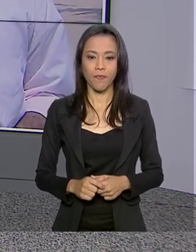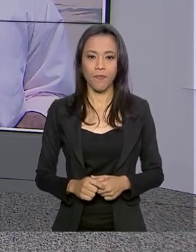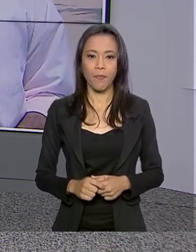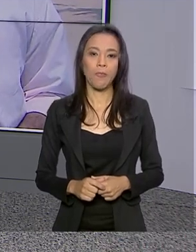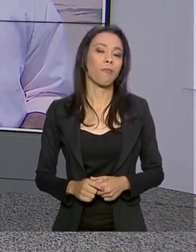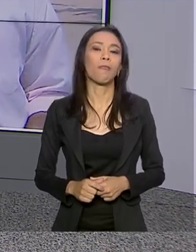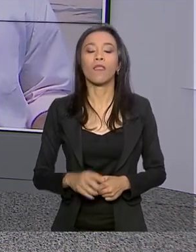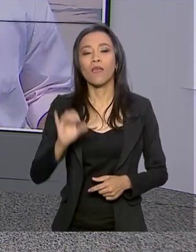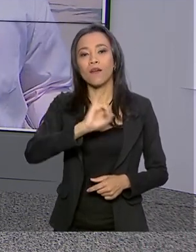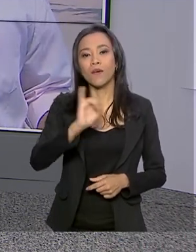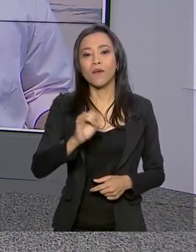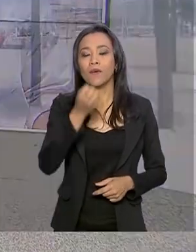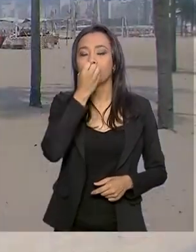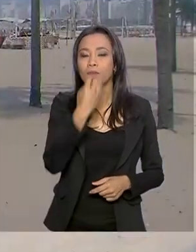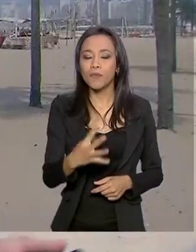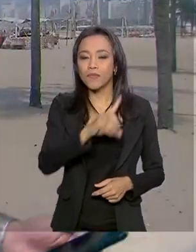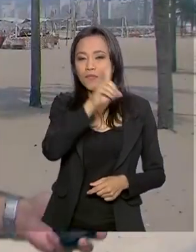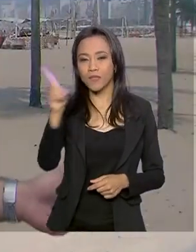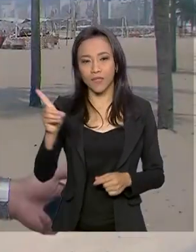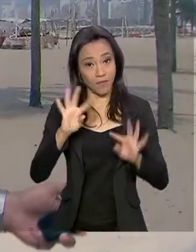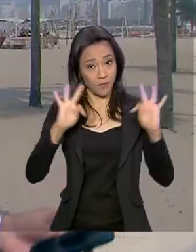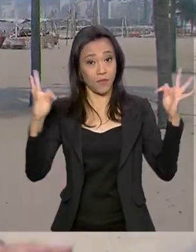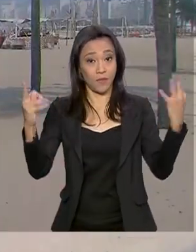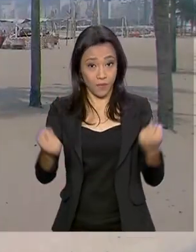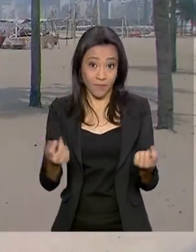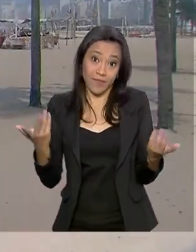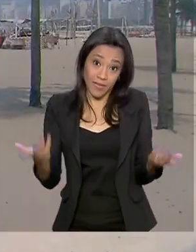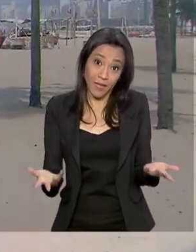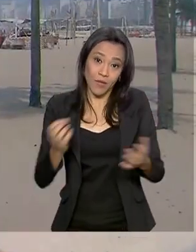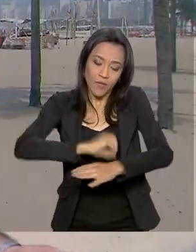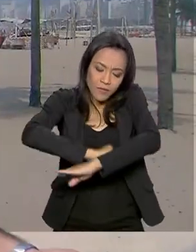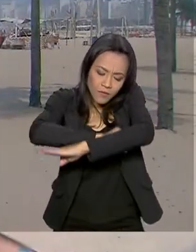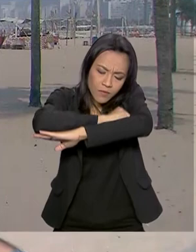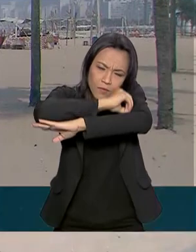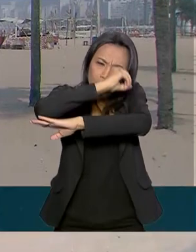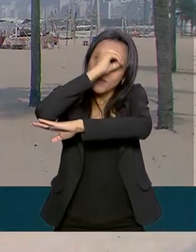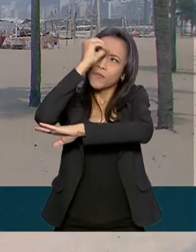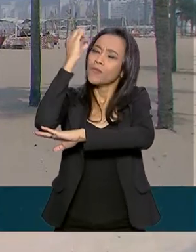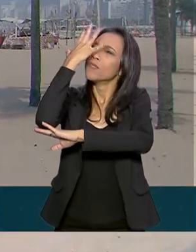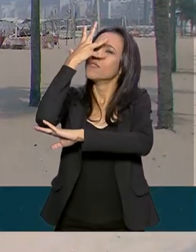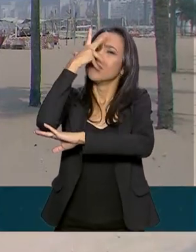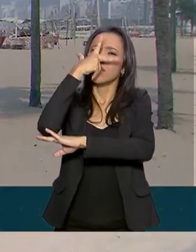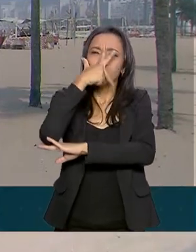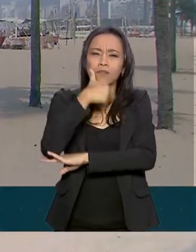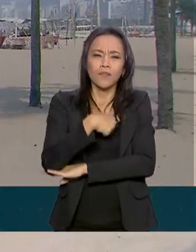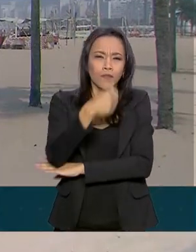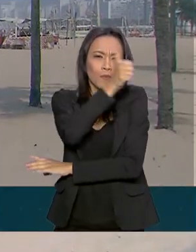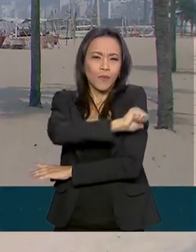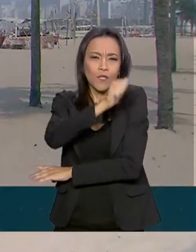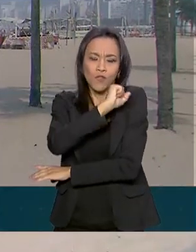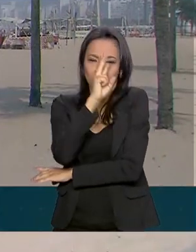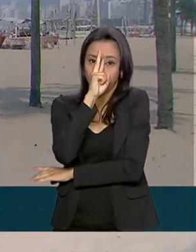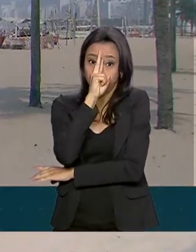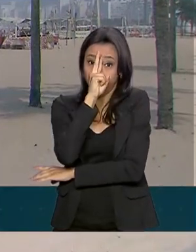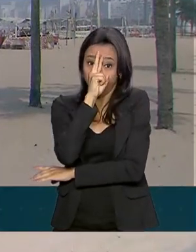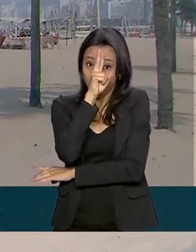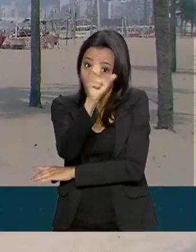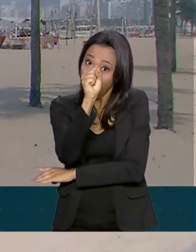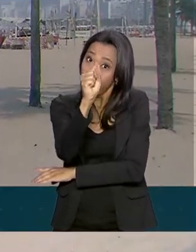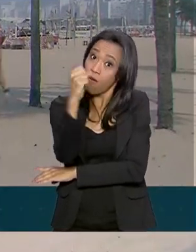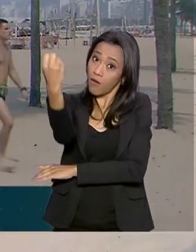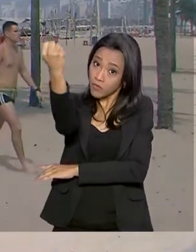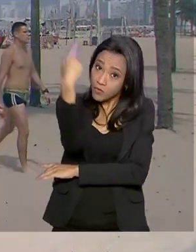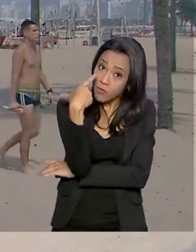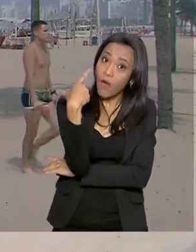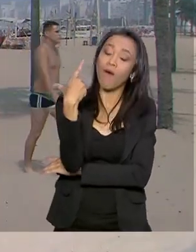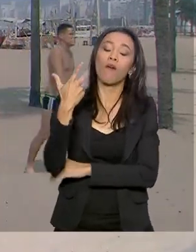Oi, Renata. Bom dia para você. Bom dia a todos. Pois é, o dia amanheceu lindo aqui no Rio de Janeiro com o sol forte. A temperatura prevista para